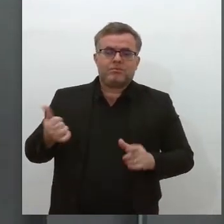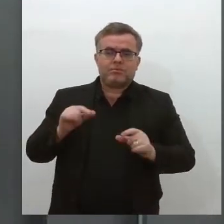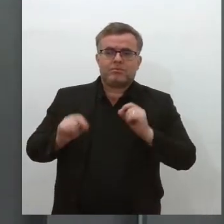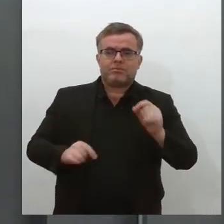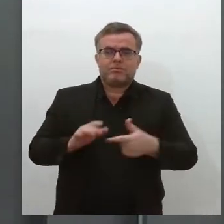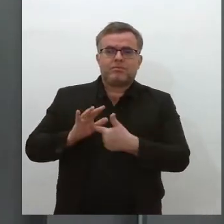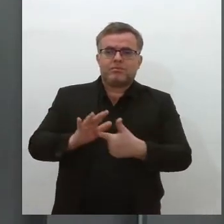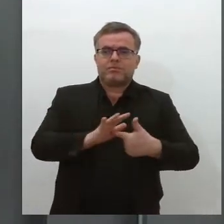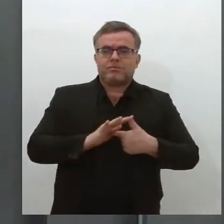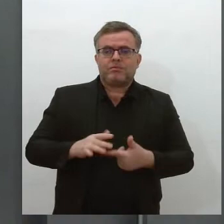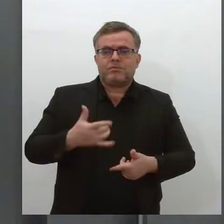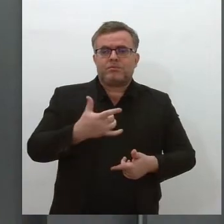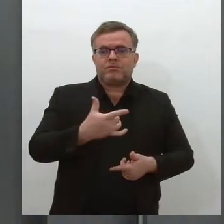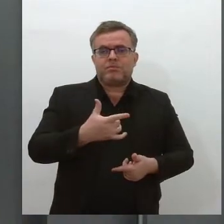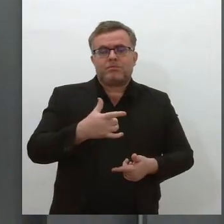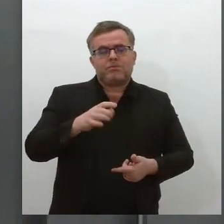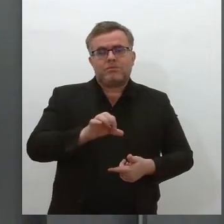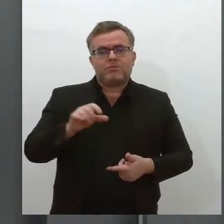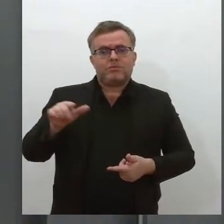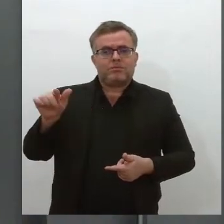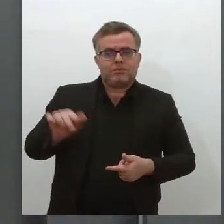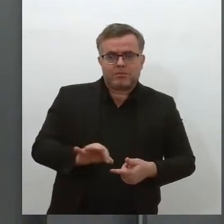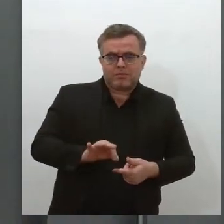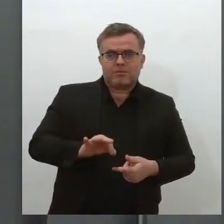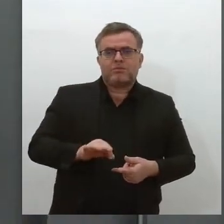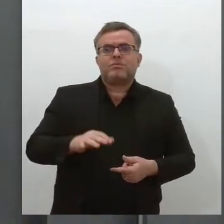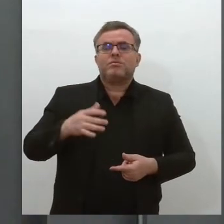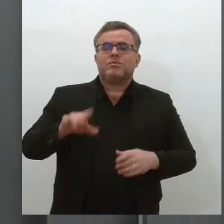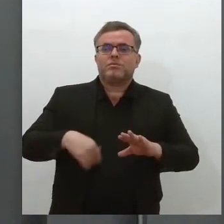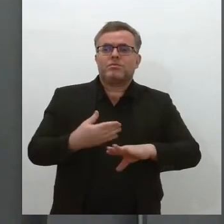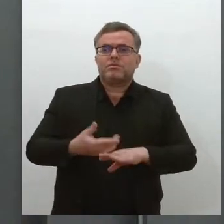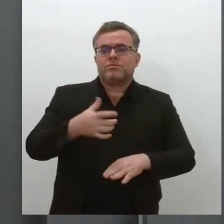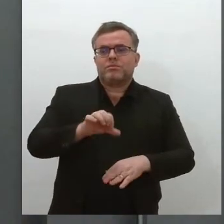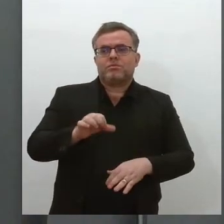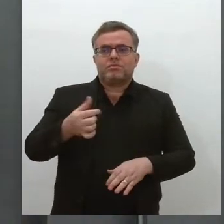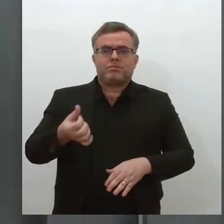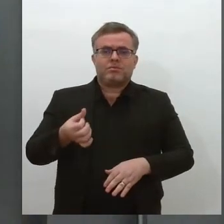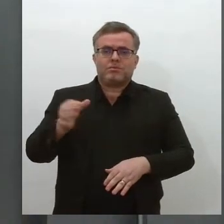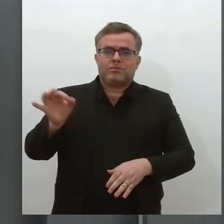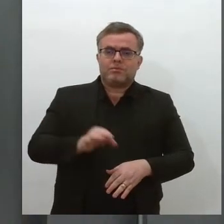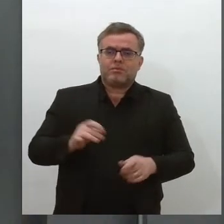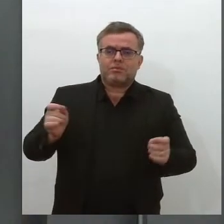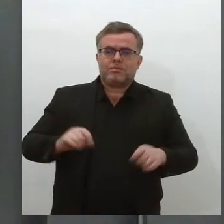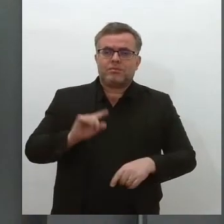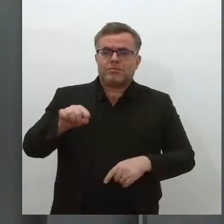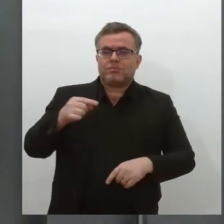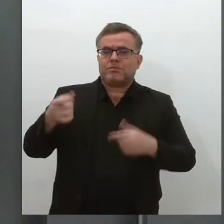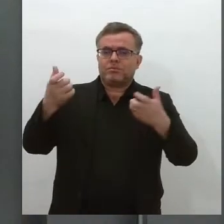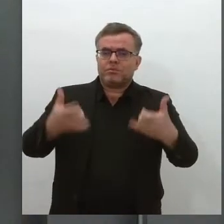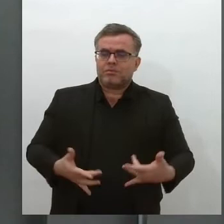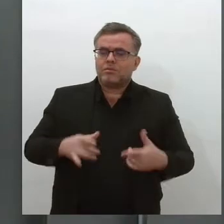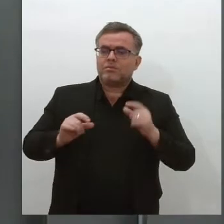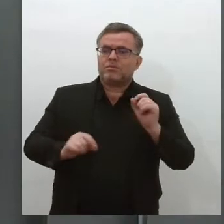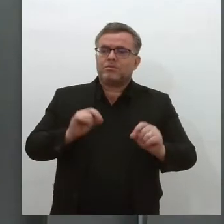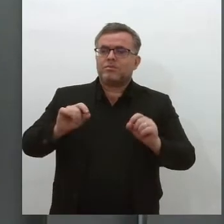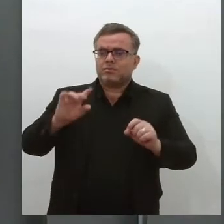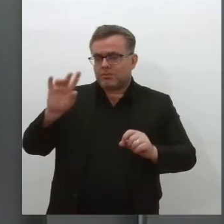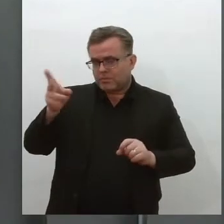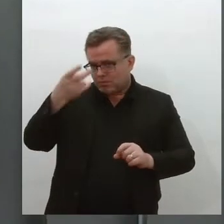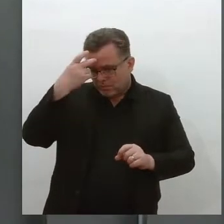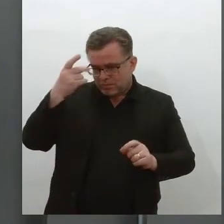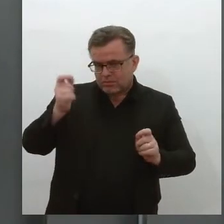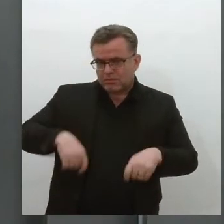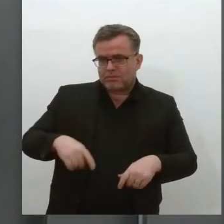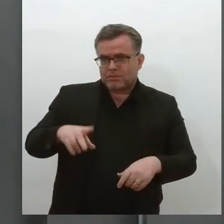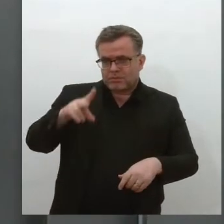% para 93%. E para finalizar, vamos falar sobre cultura. Nesta segunda acontece a solenidade de